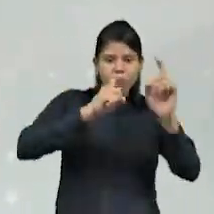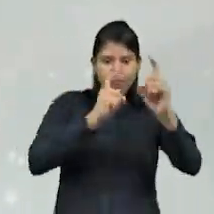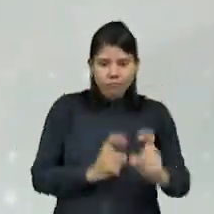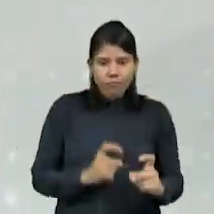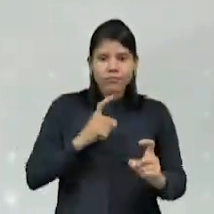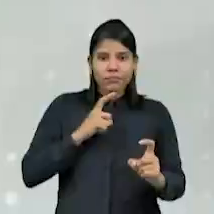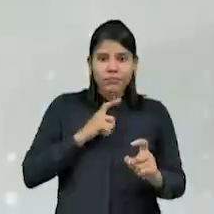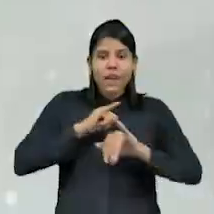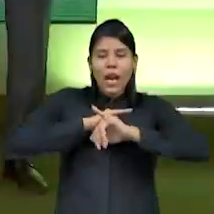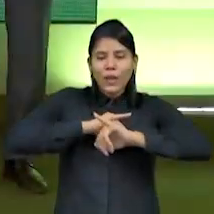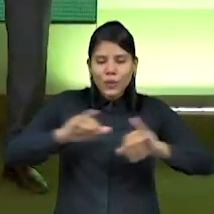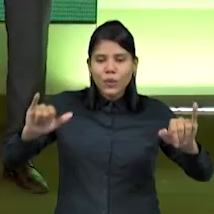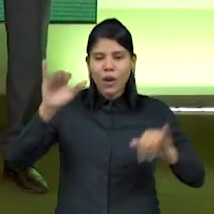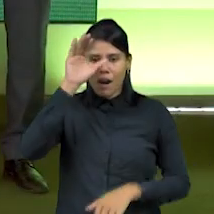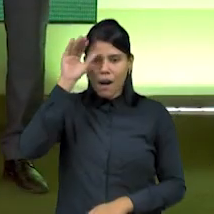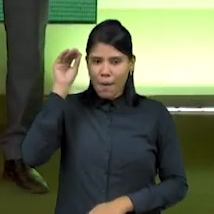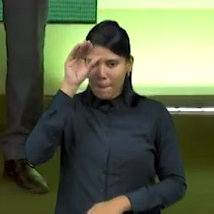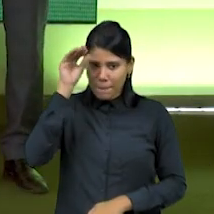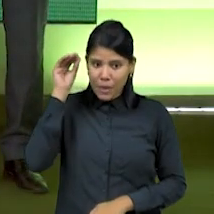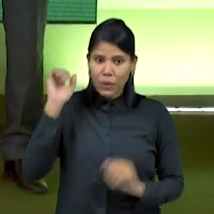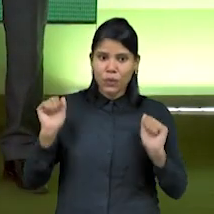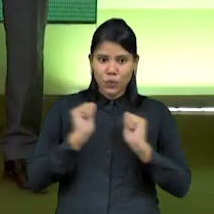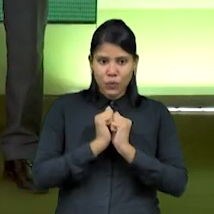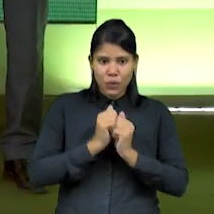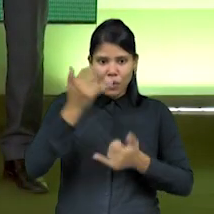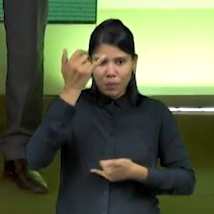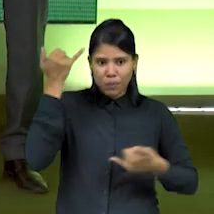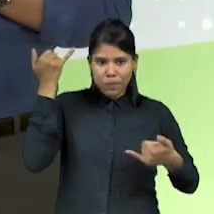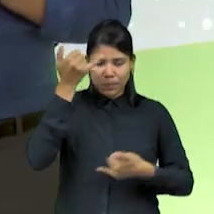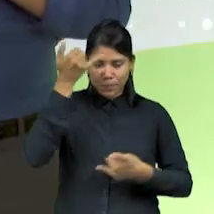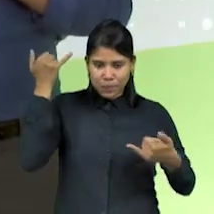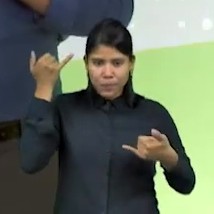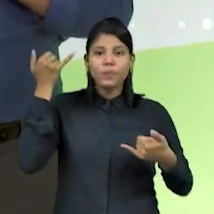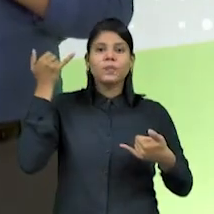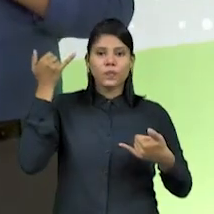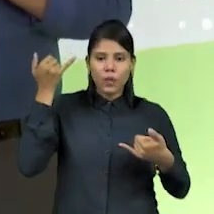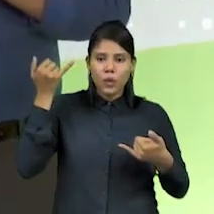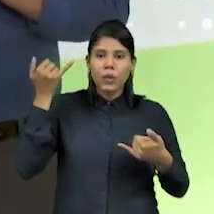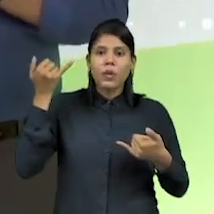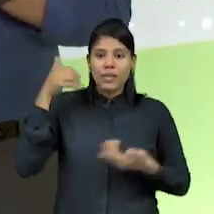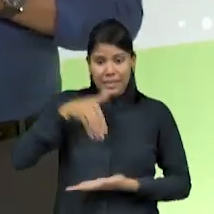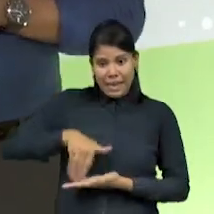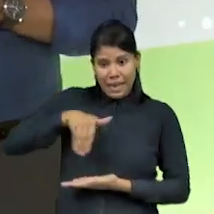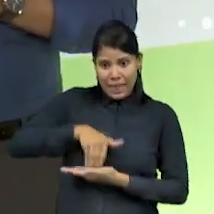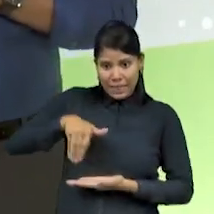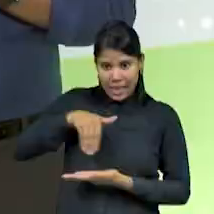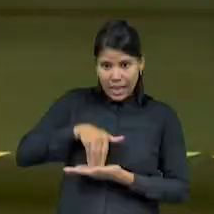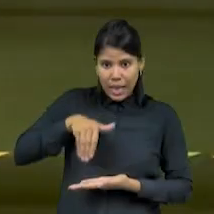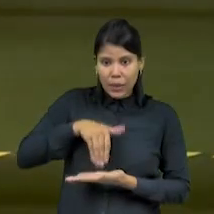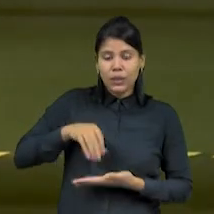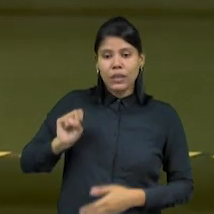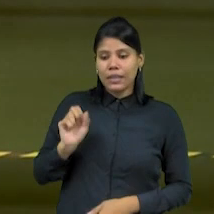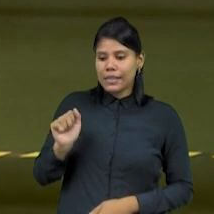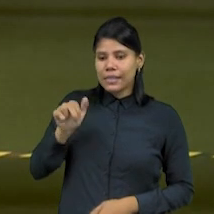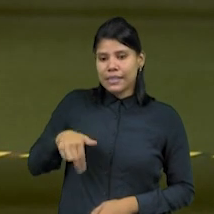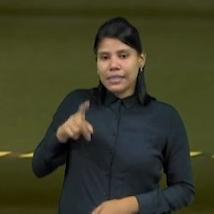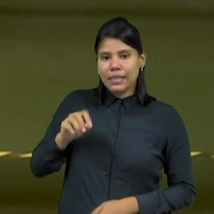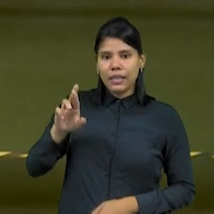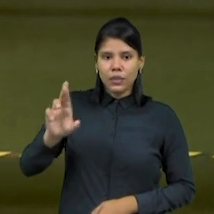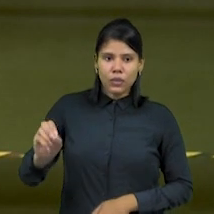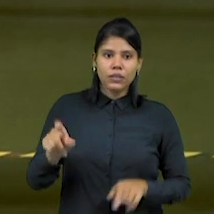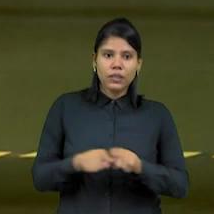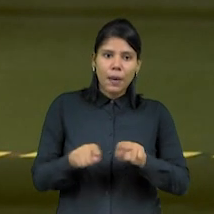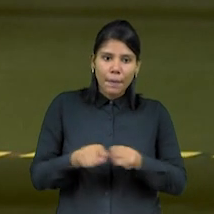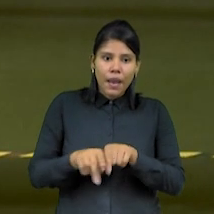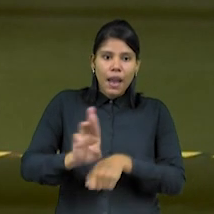pelo Governador Camilo Santana, ao lado da Vice-Governadora Isolda Sela, Secretário de Segurança Pública Sandro Caron e representantes do